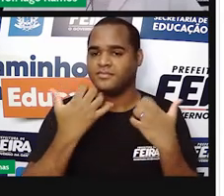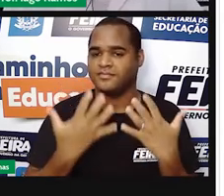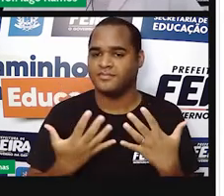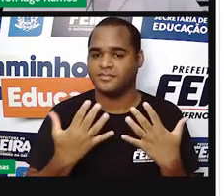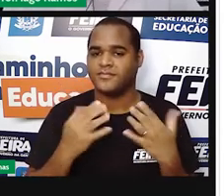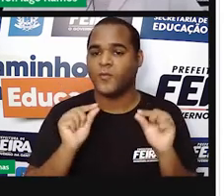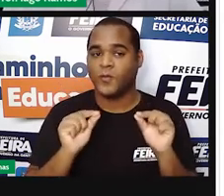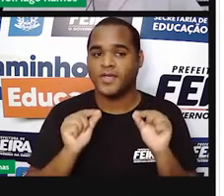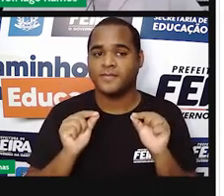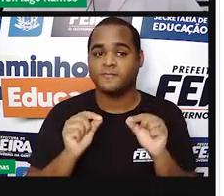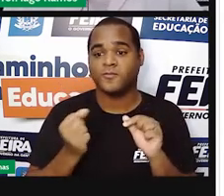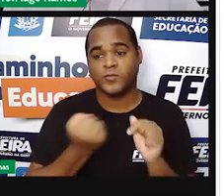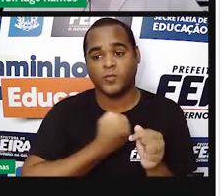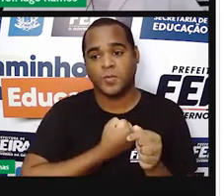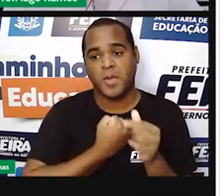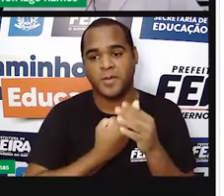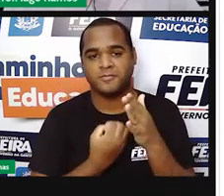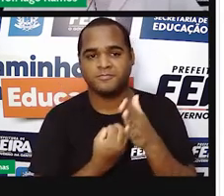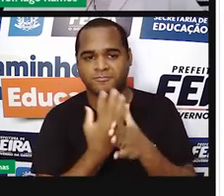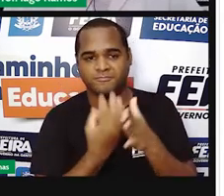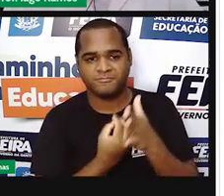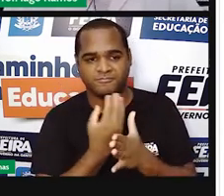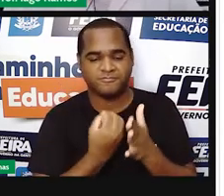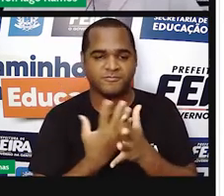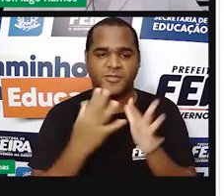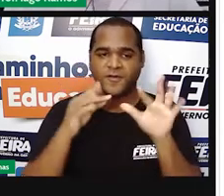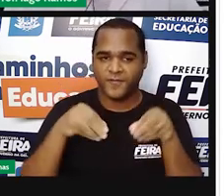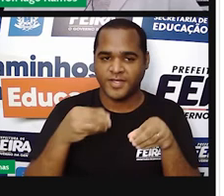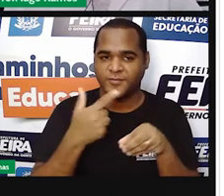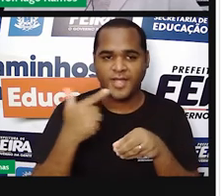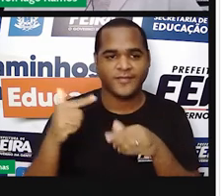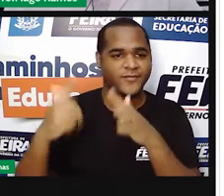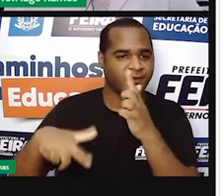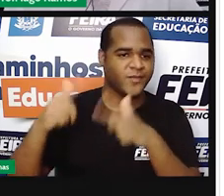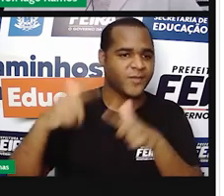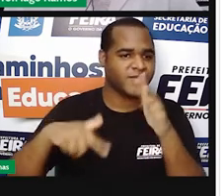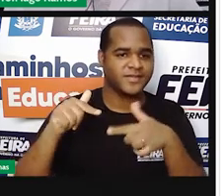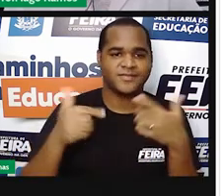os números que aparecem infinitamente não há repetição.